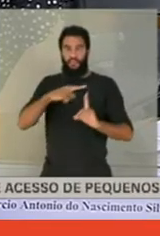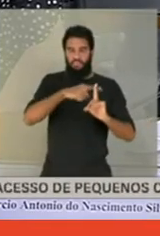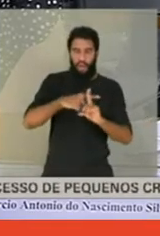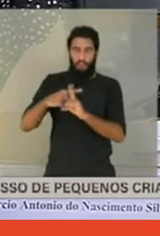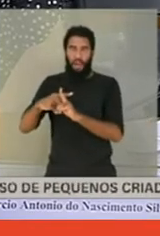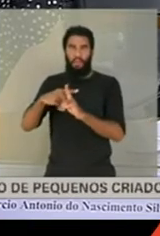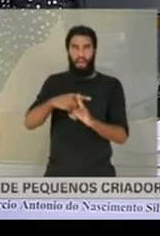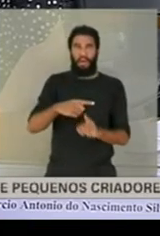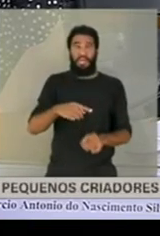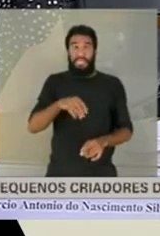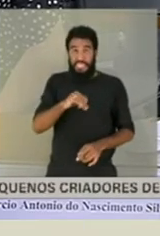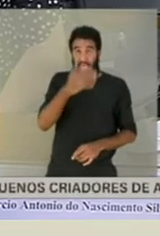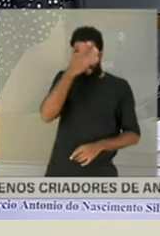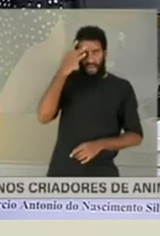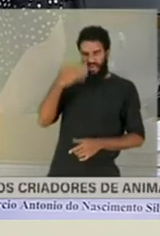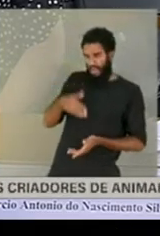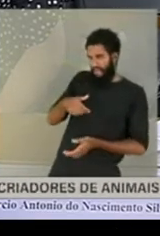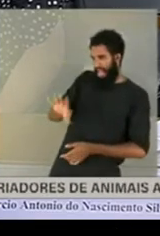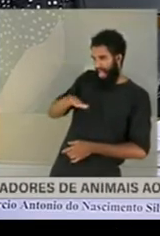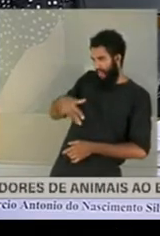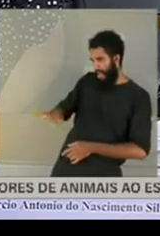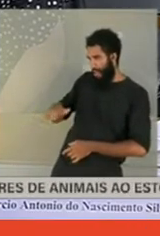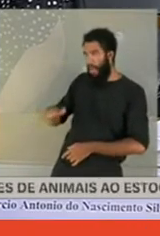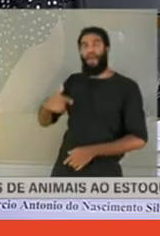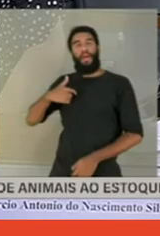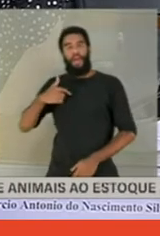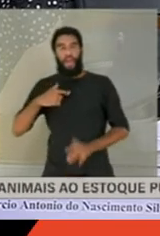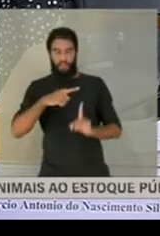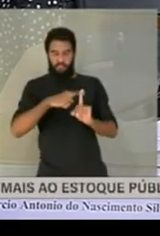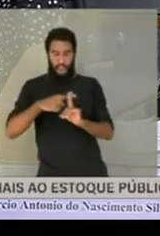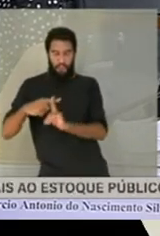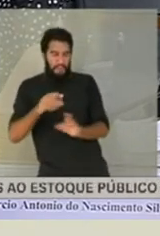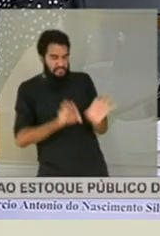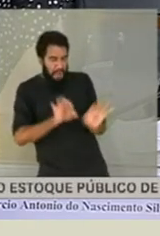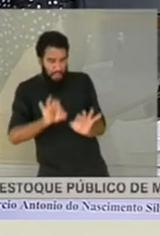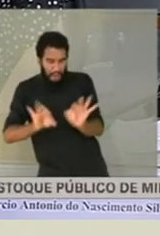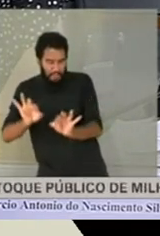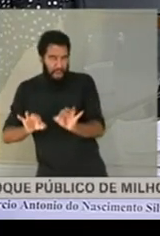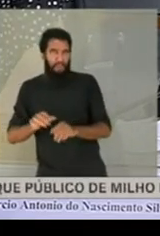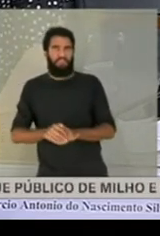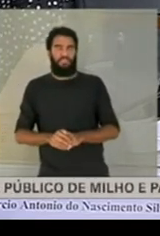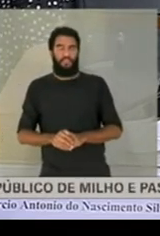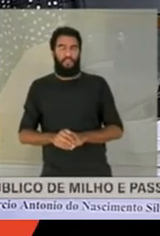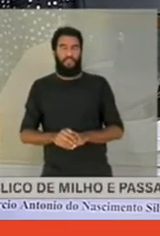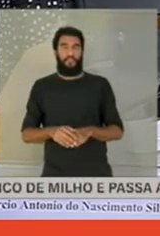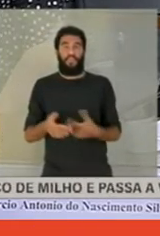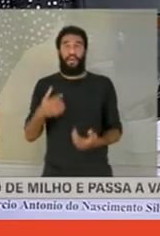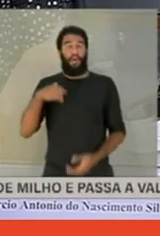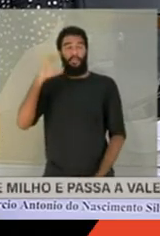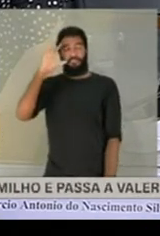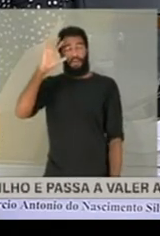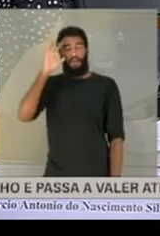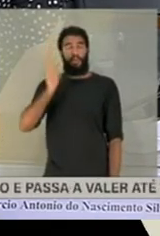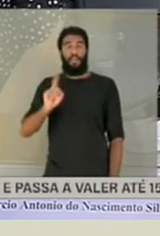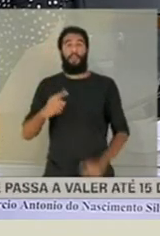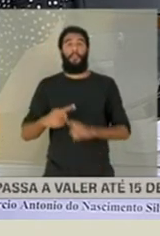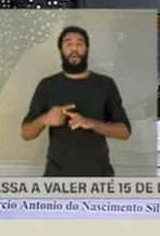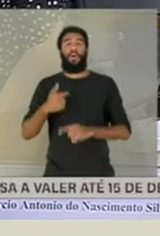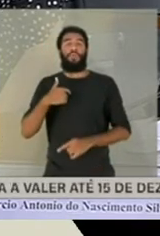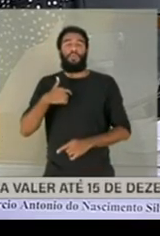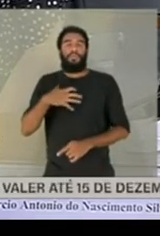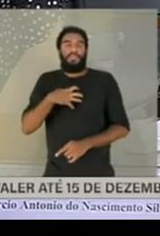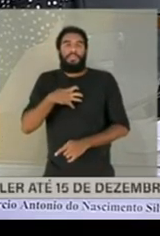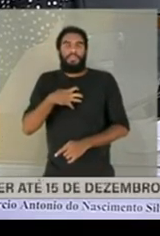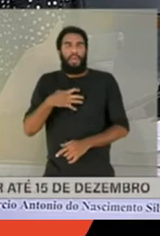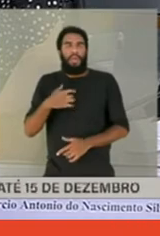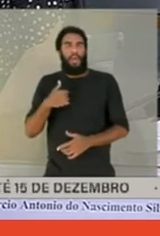tirando, chutando, eu vou colocar de volta, mas num momento que eu raciocinei, sabe, não tinha, eu tinha realmente a mão, porque eu estava sentindo, eu falei, cara, será que esse